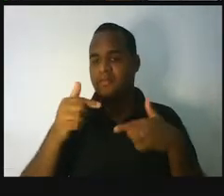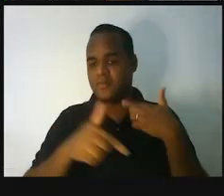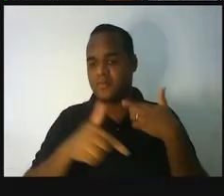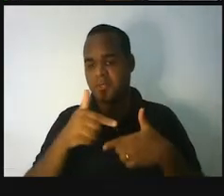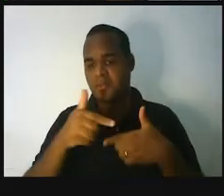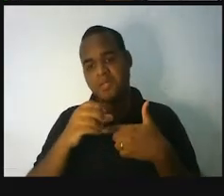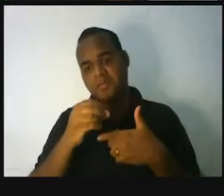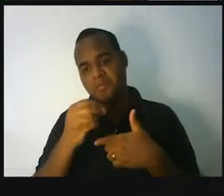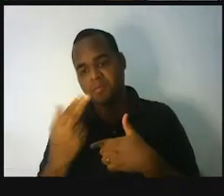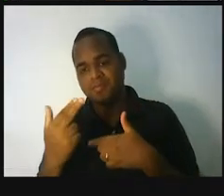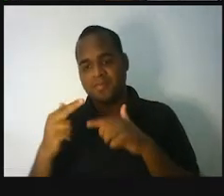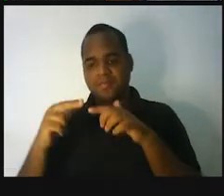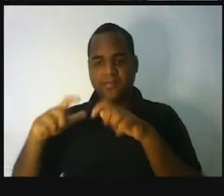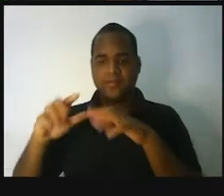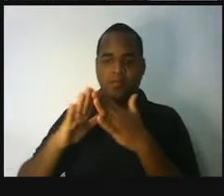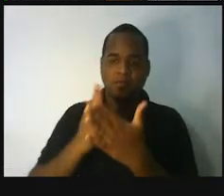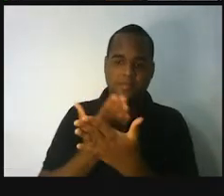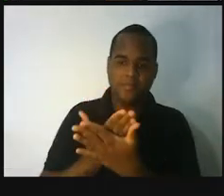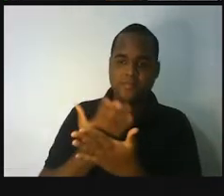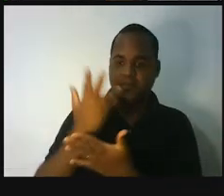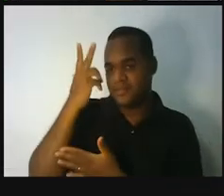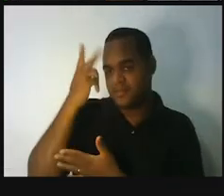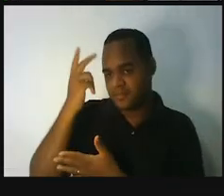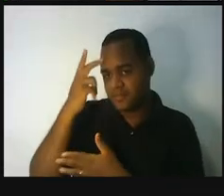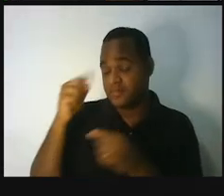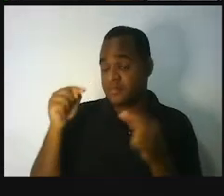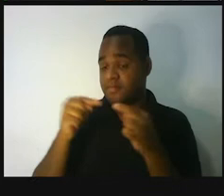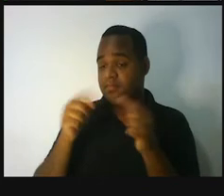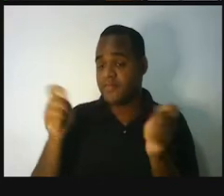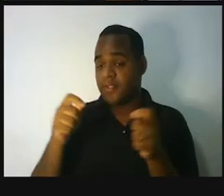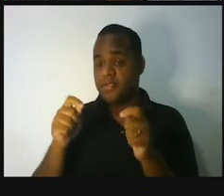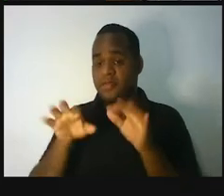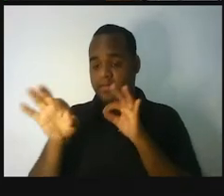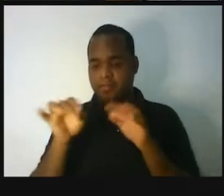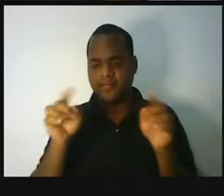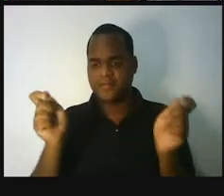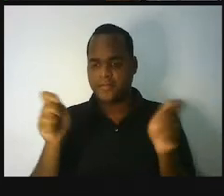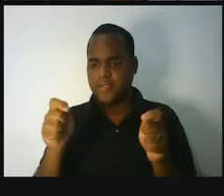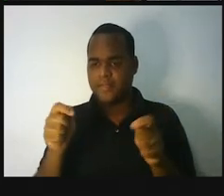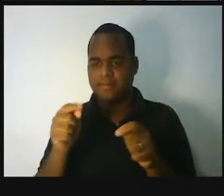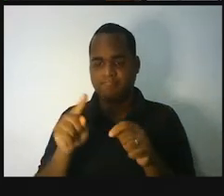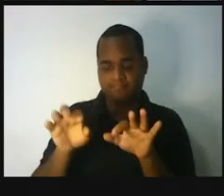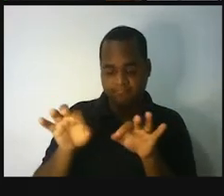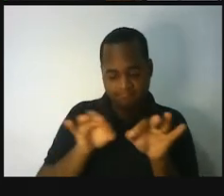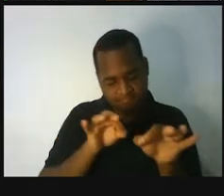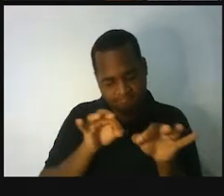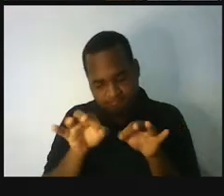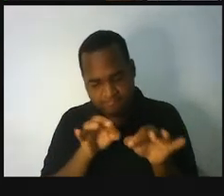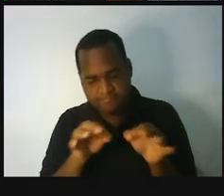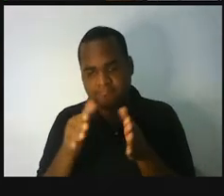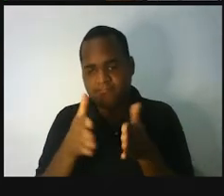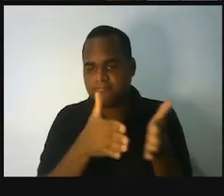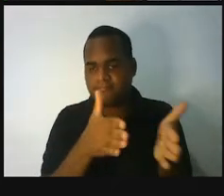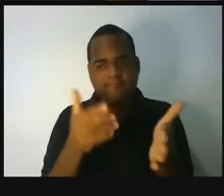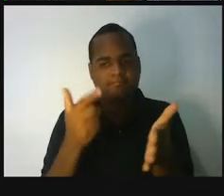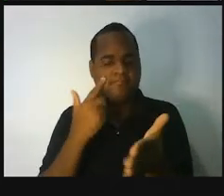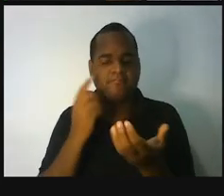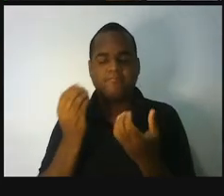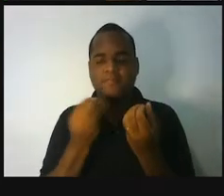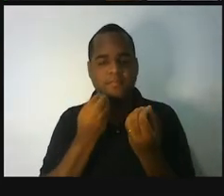escola, é bem comum somente construir pares nesse caminho. Tipo assim,